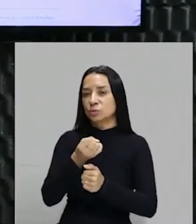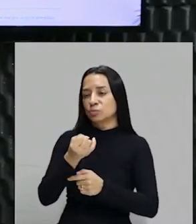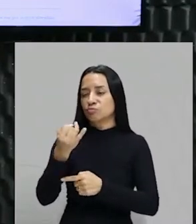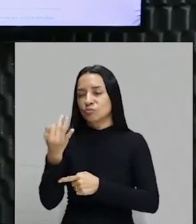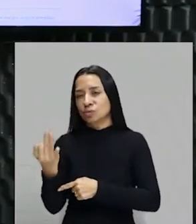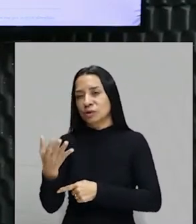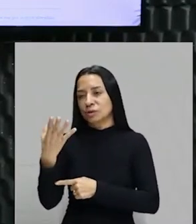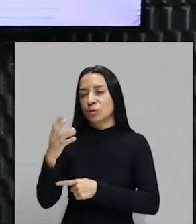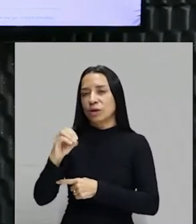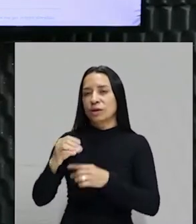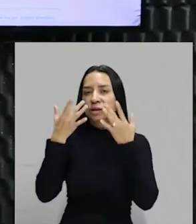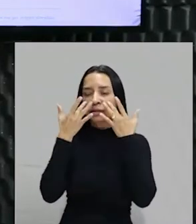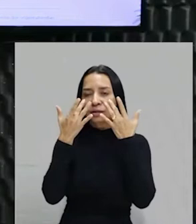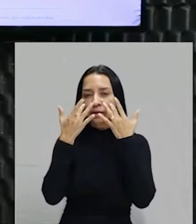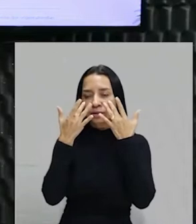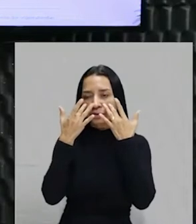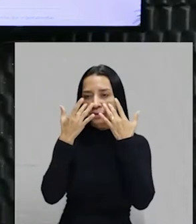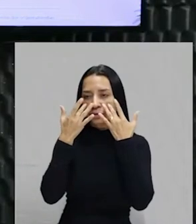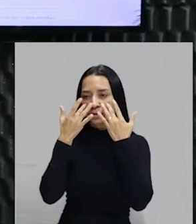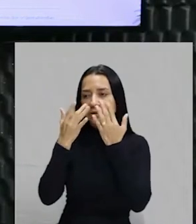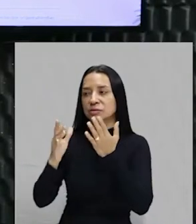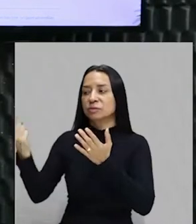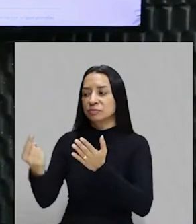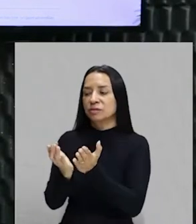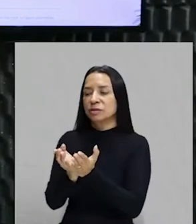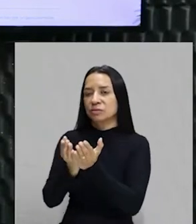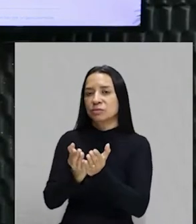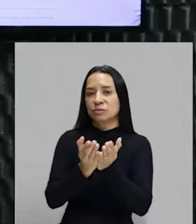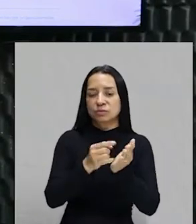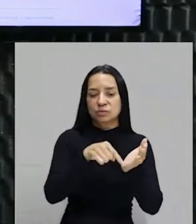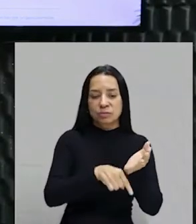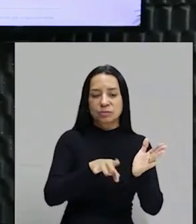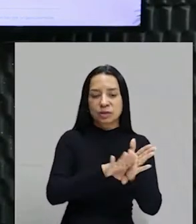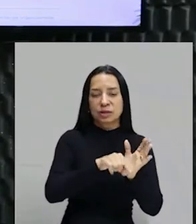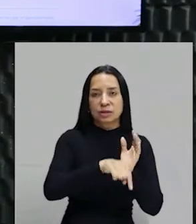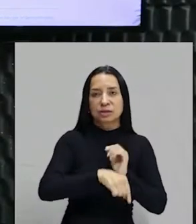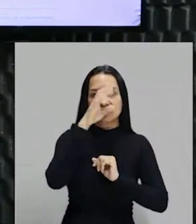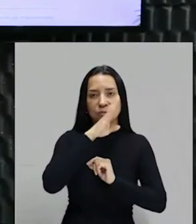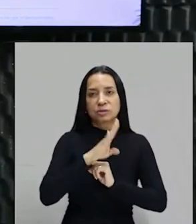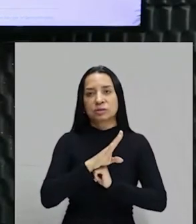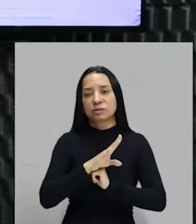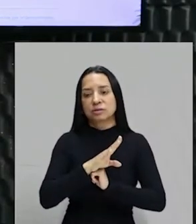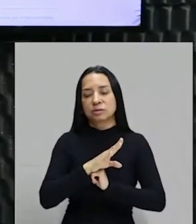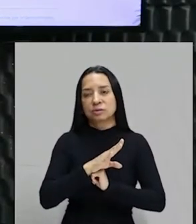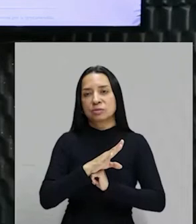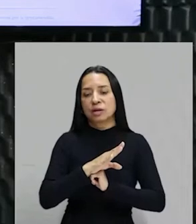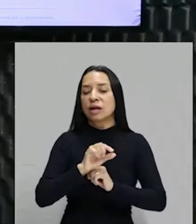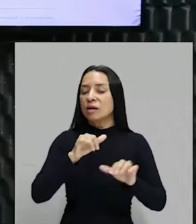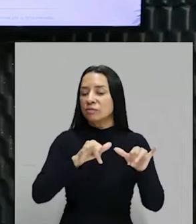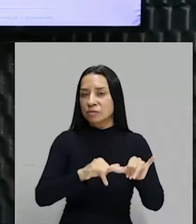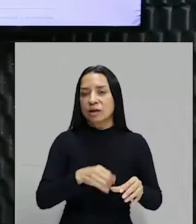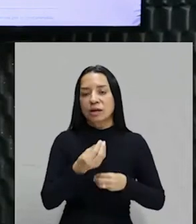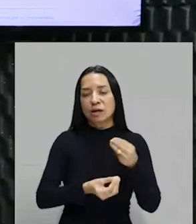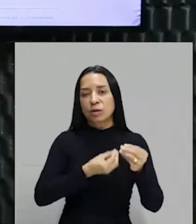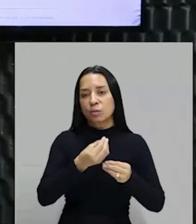de barco, pagando, comendo o pão que o diabo amassou, para chegar aqui e se estabelecerem como os artistas, os melhores que vieram de